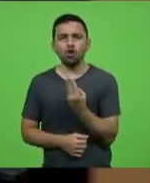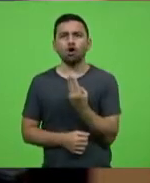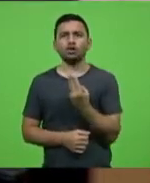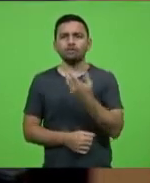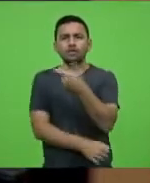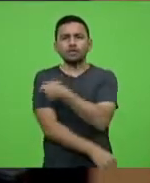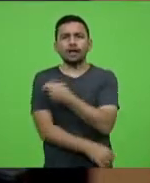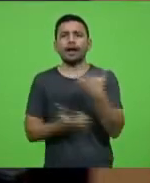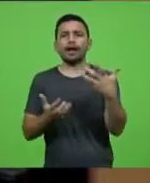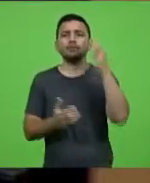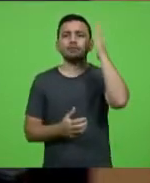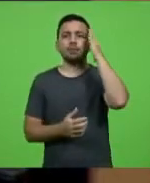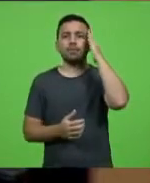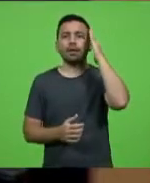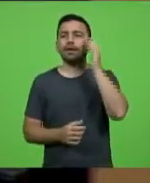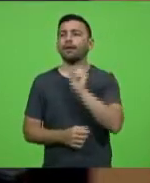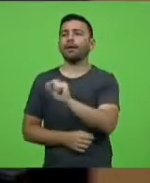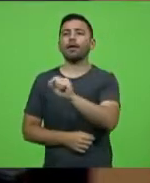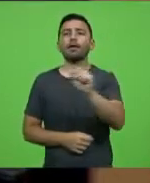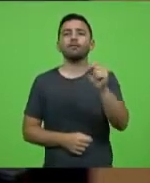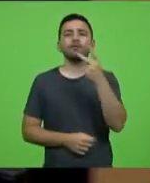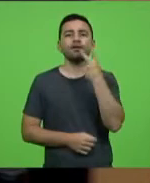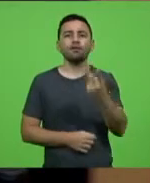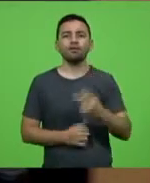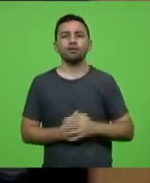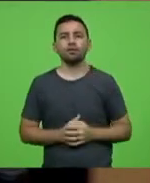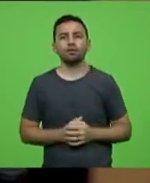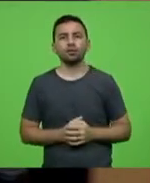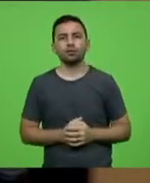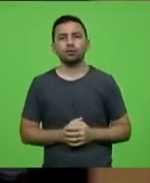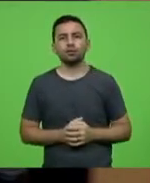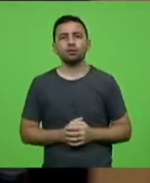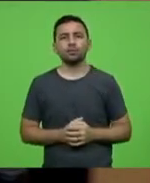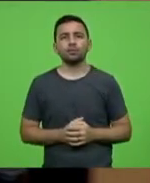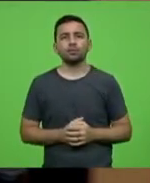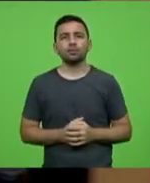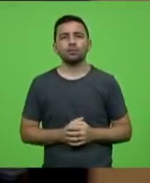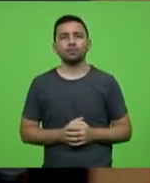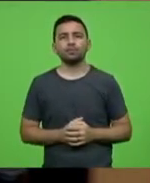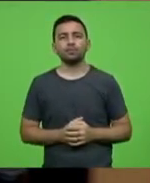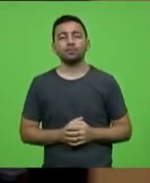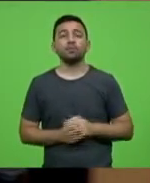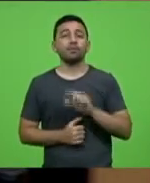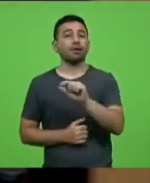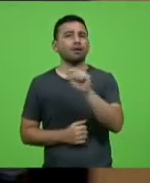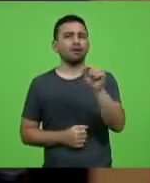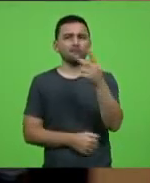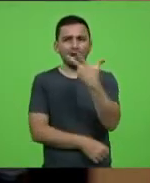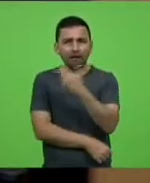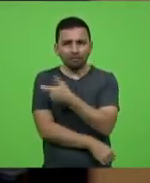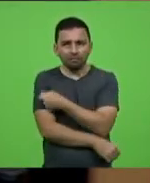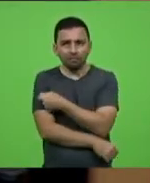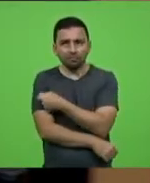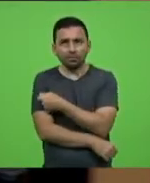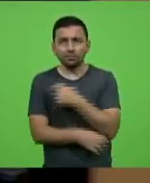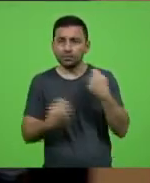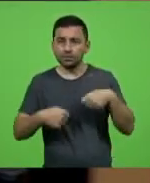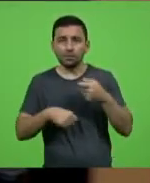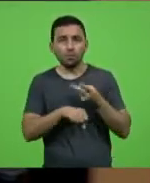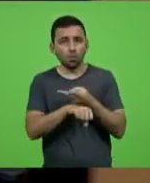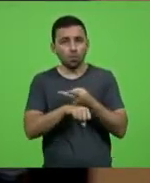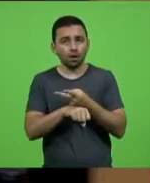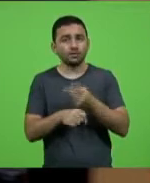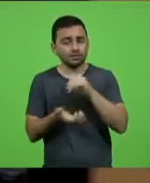queria saber com quem que ele falava. Eu digo, ó, quem tem vacina tem que procurar a